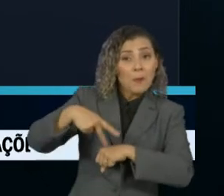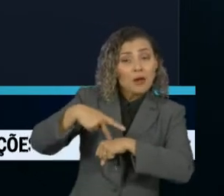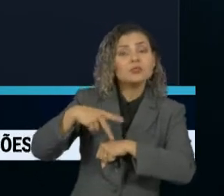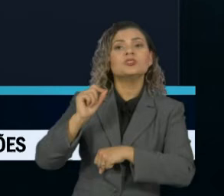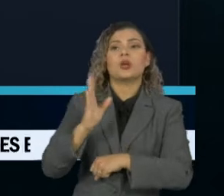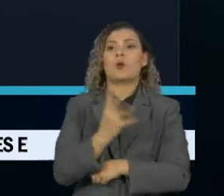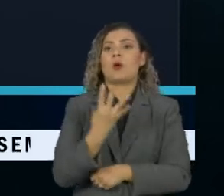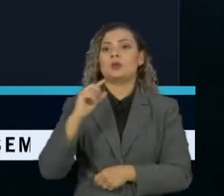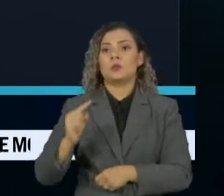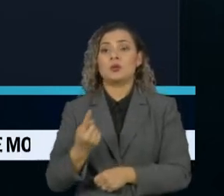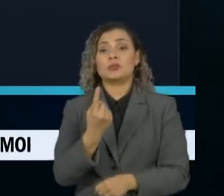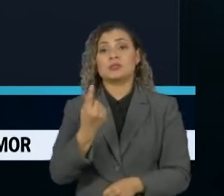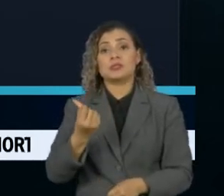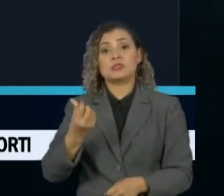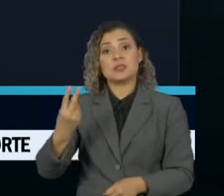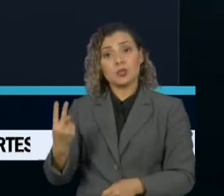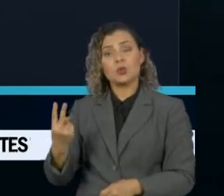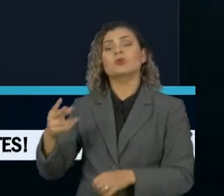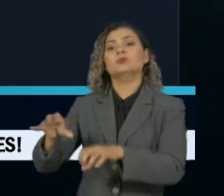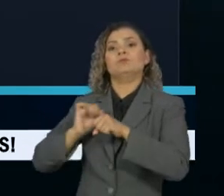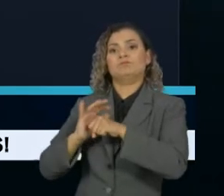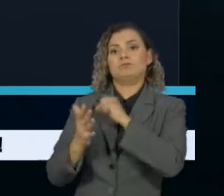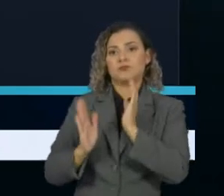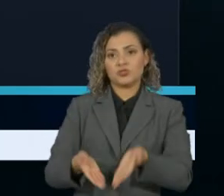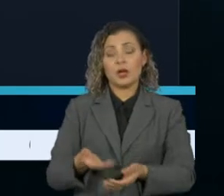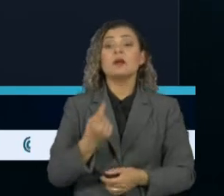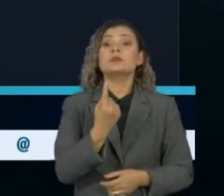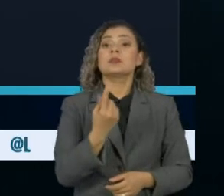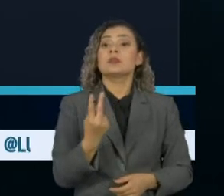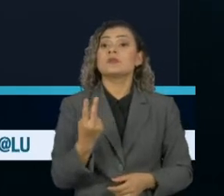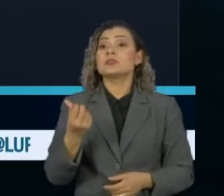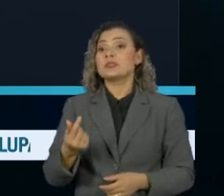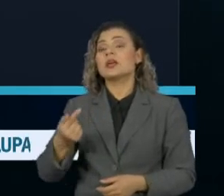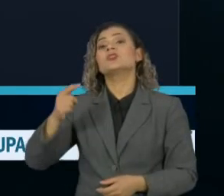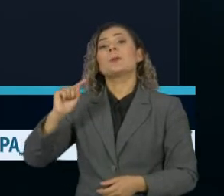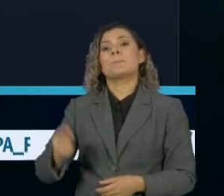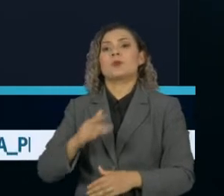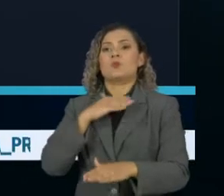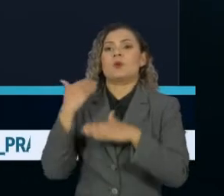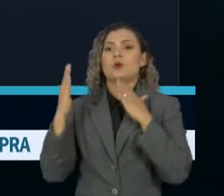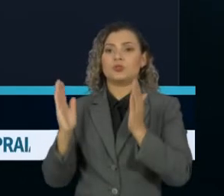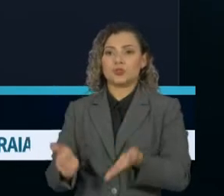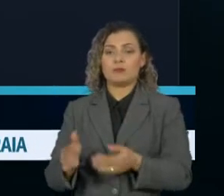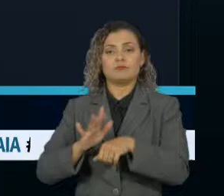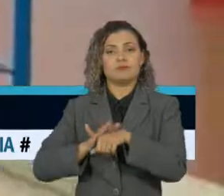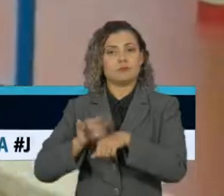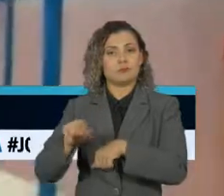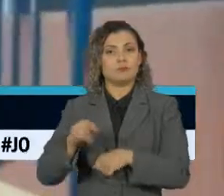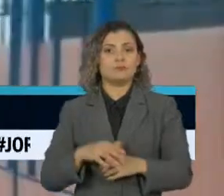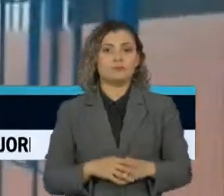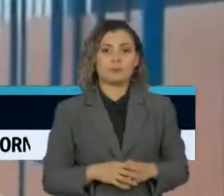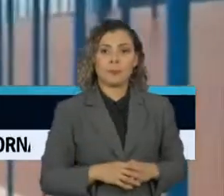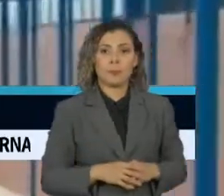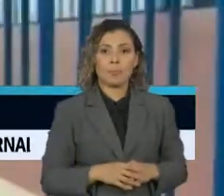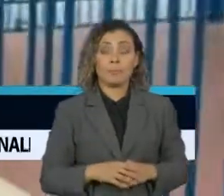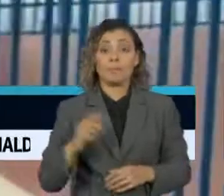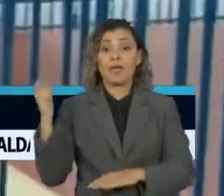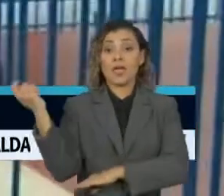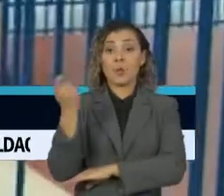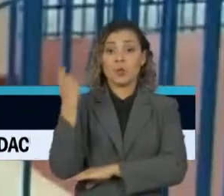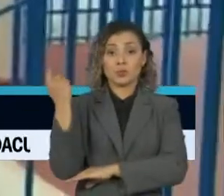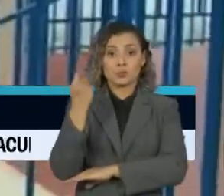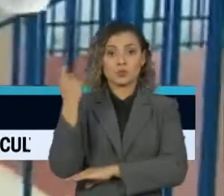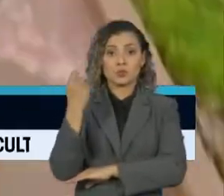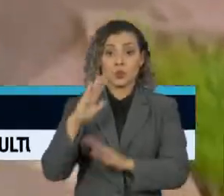.162.000 casos confirmados e 127.000 mortos pela doença. No Rio Grande do Sul,